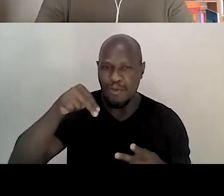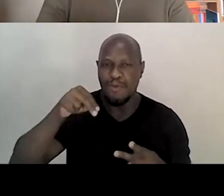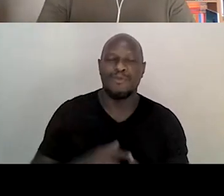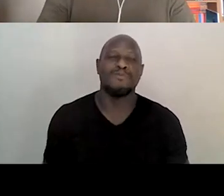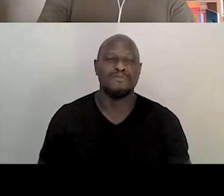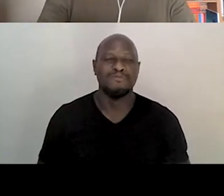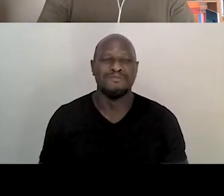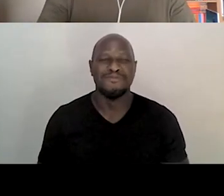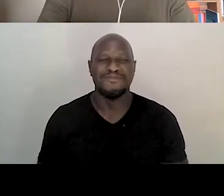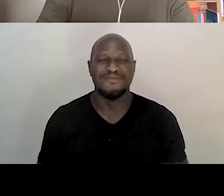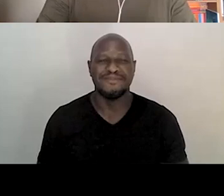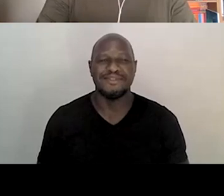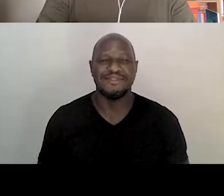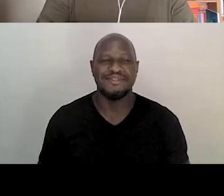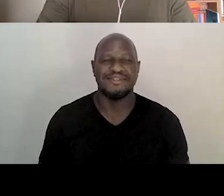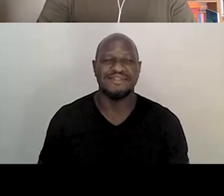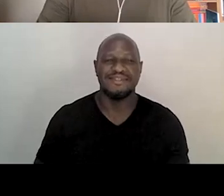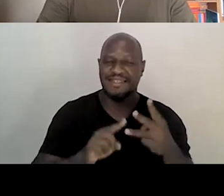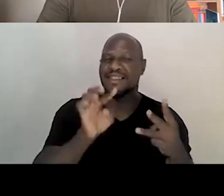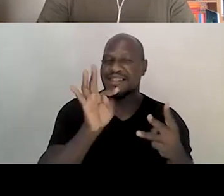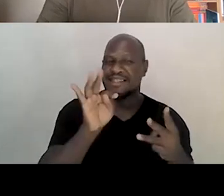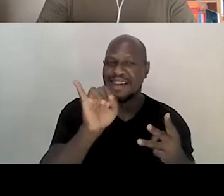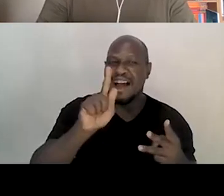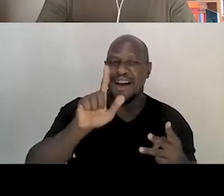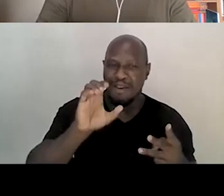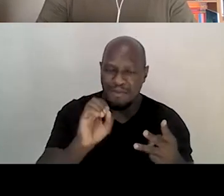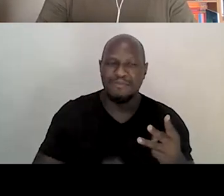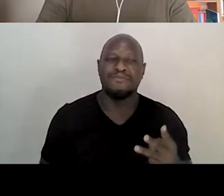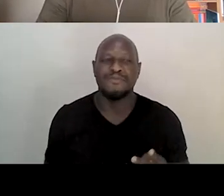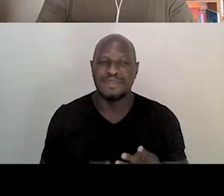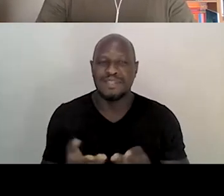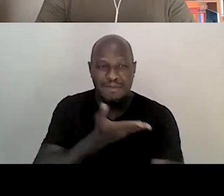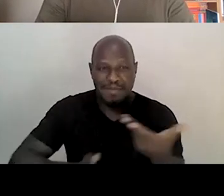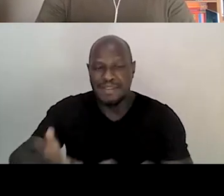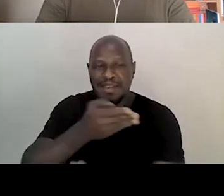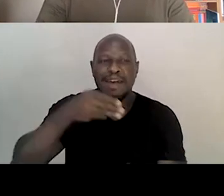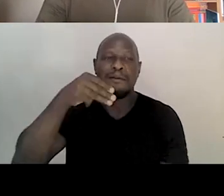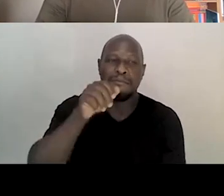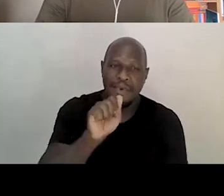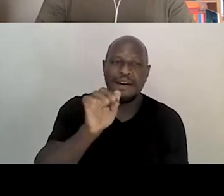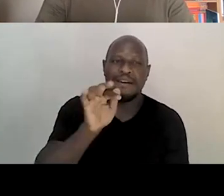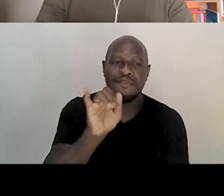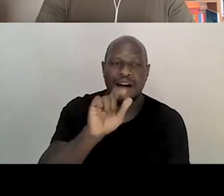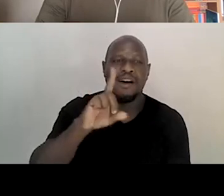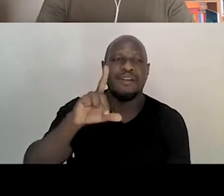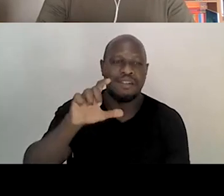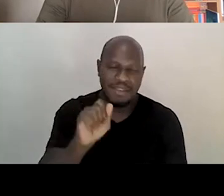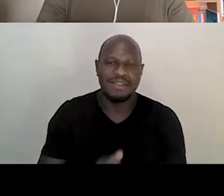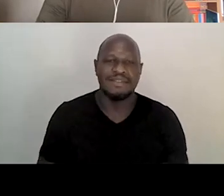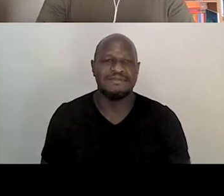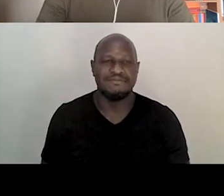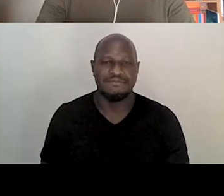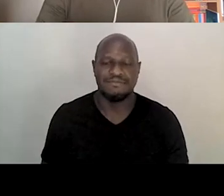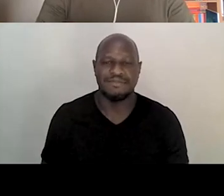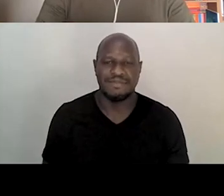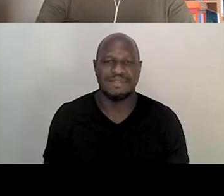também. Tiago Munhoz. E na mediação, uma falda pequenina, uma falda pequenina, porque de pequenina não tem